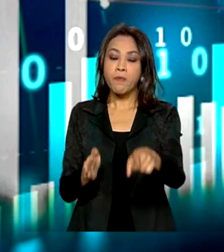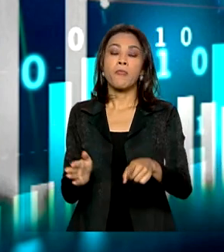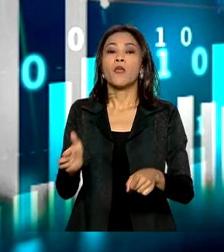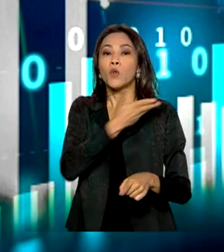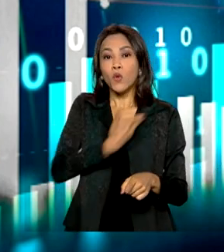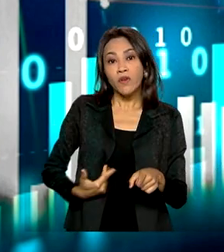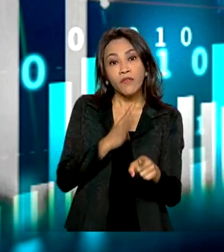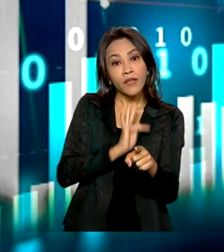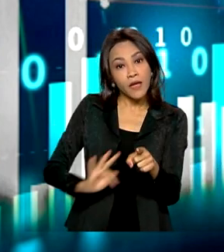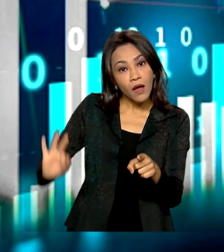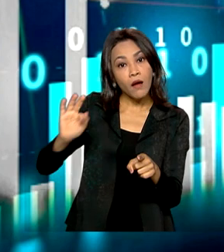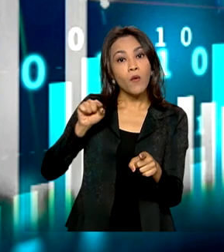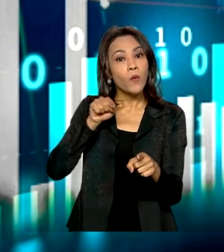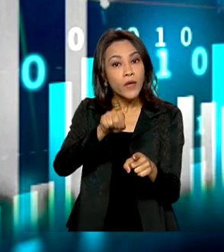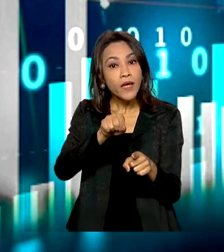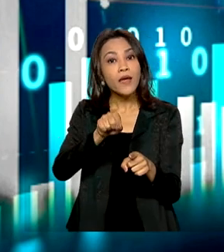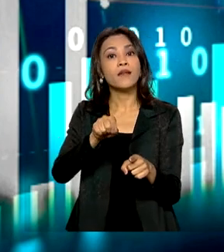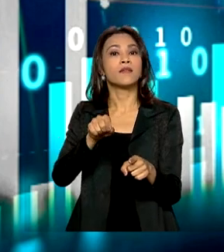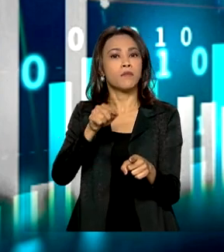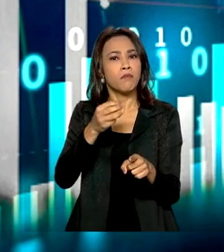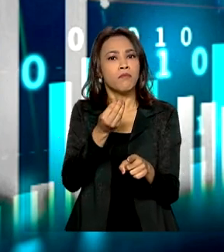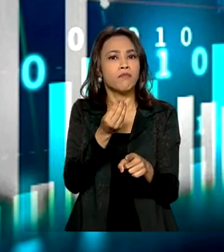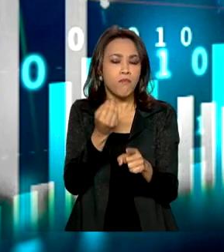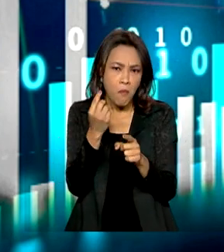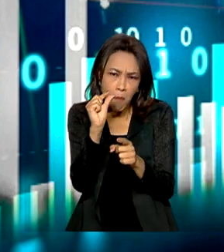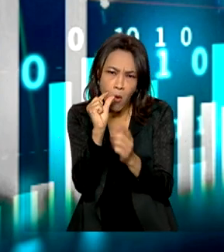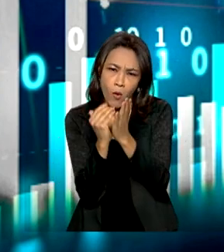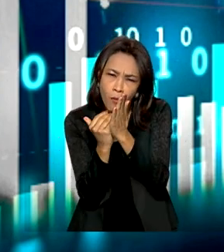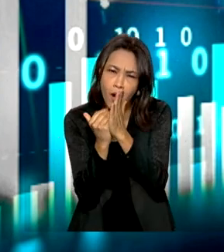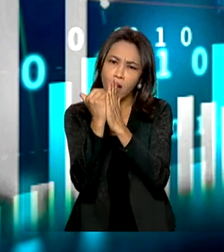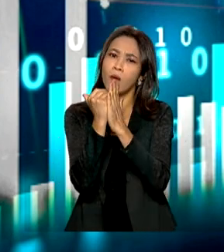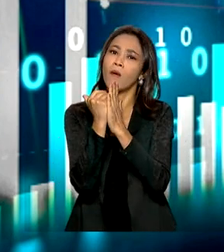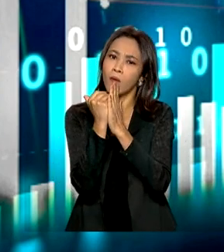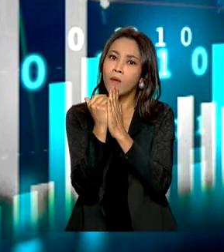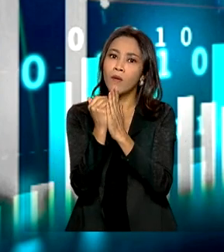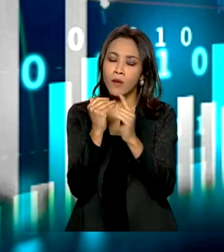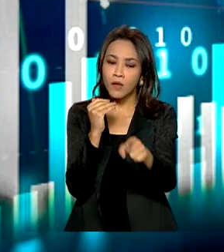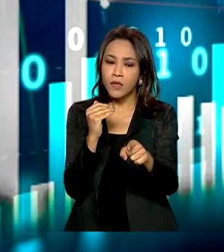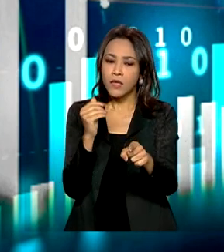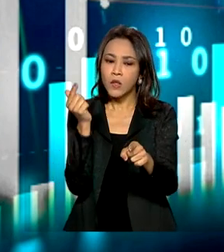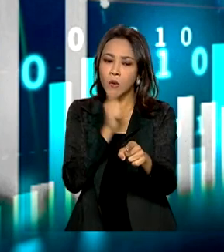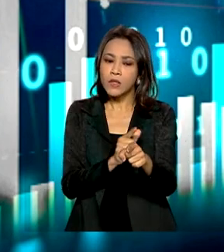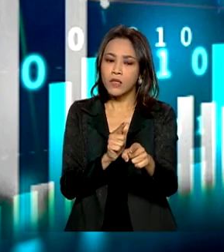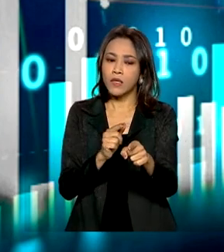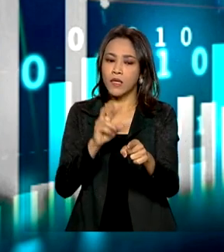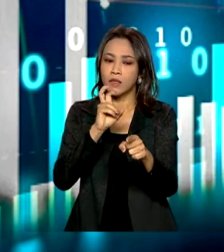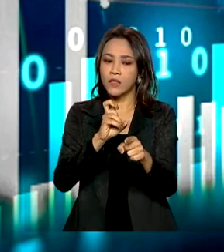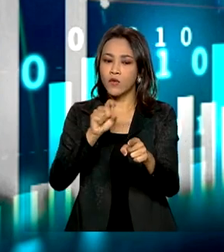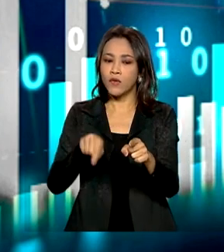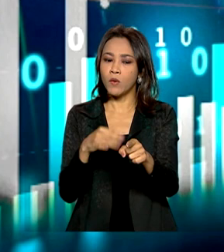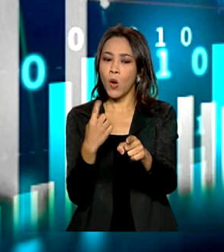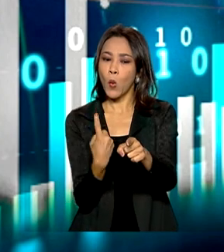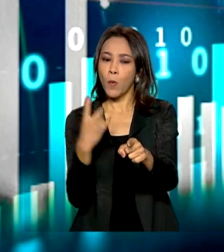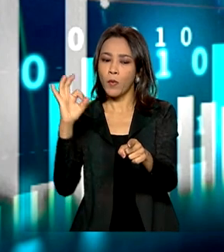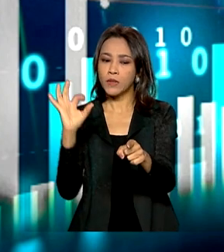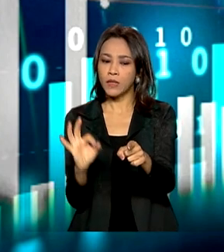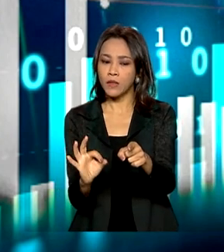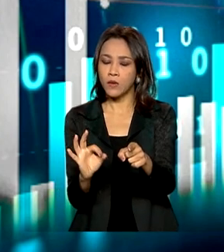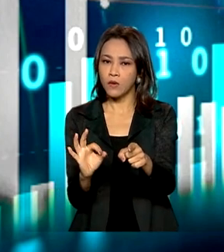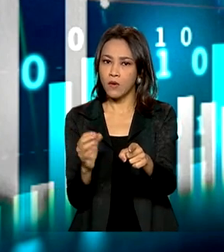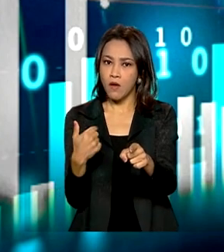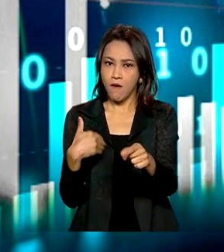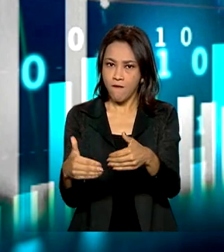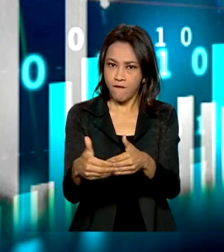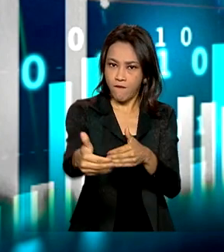Economia, é que esse crescimento possa ter sido um pouco maior ainda e talvez chegado aos 5% ou 5,1%. De qualquer forma, nós vamos